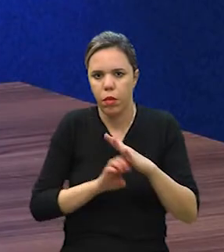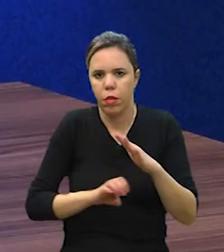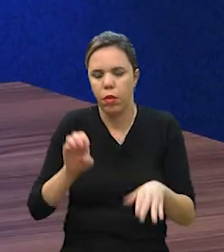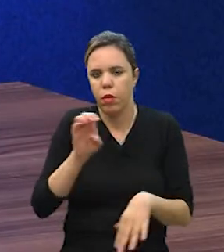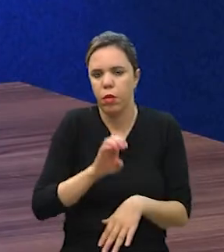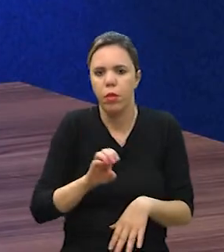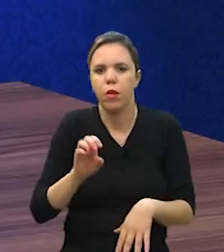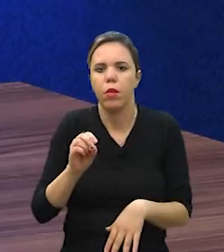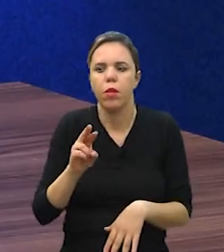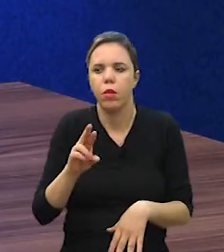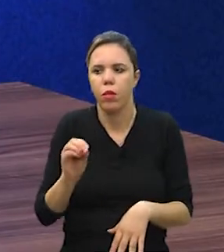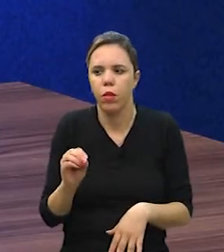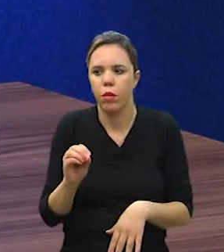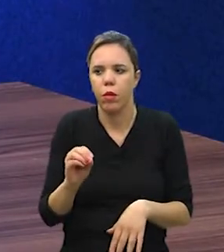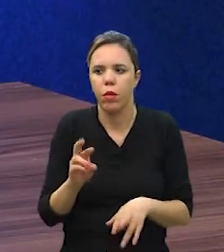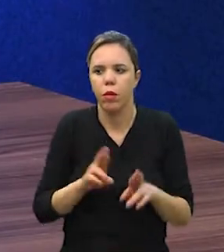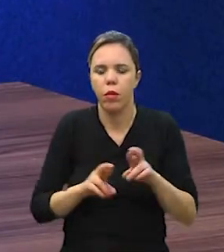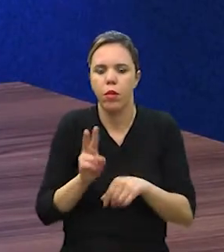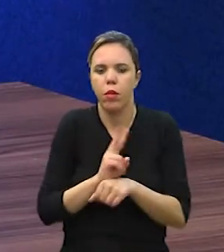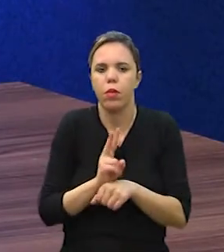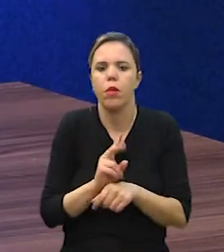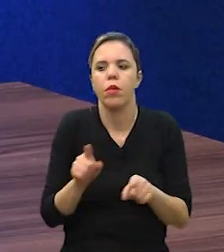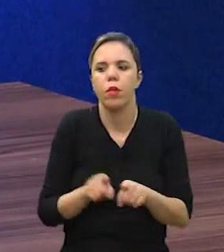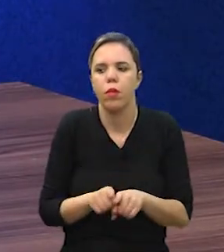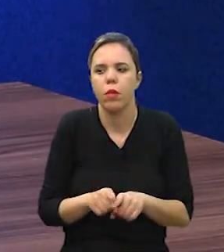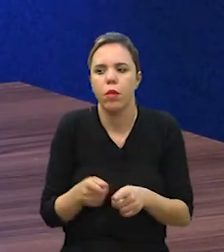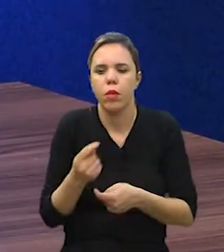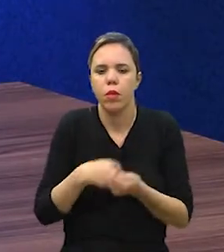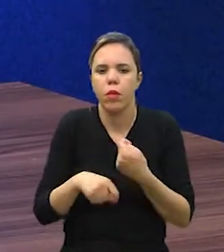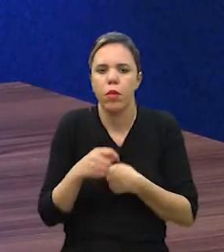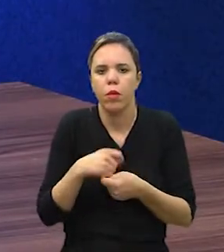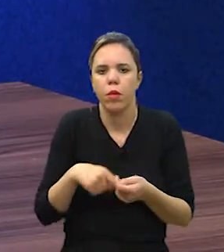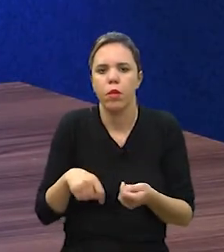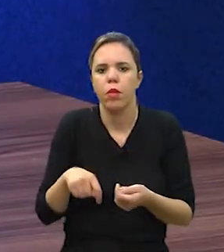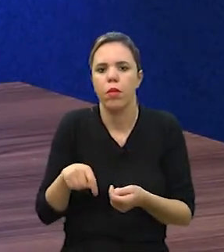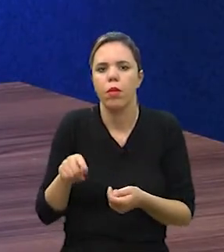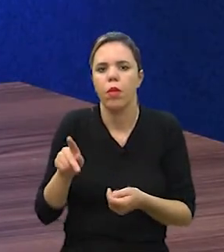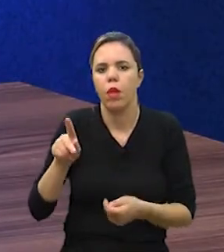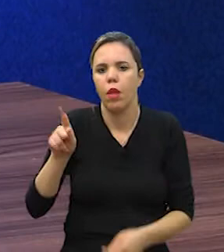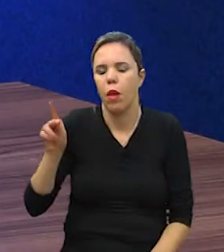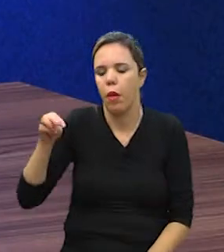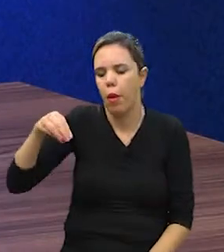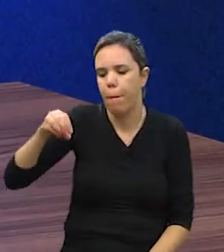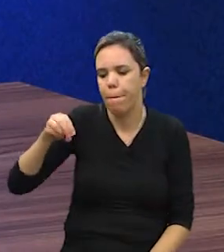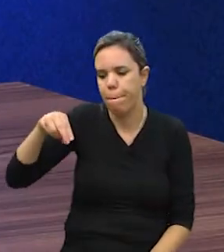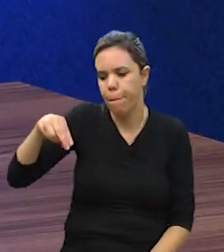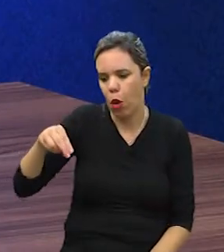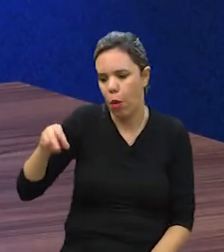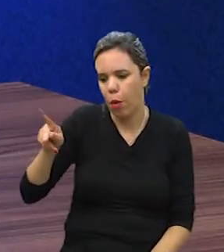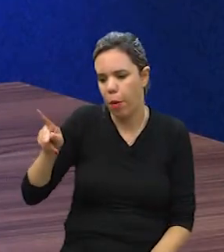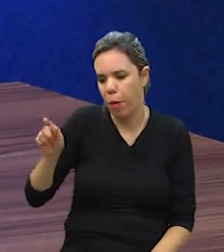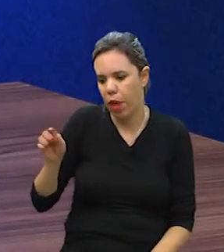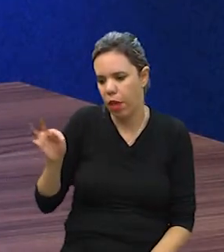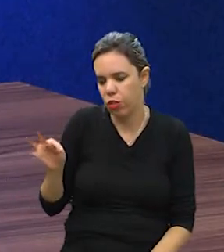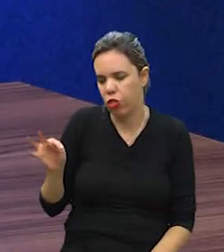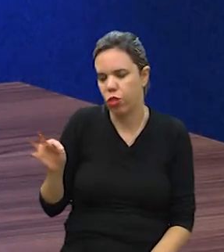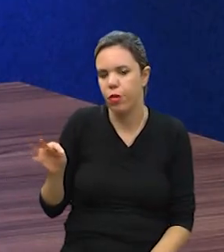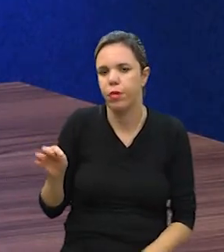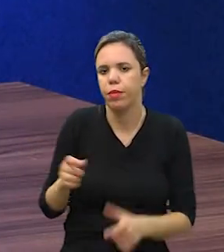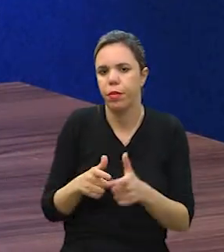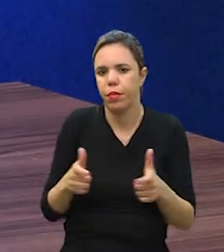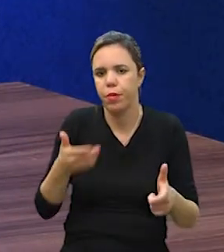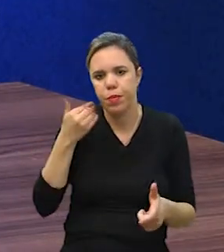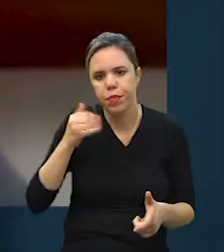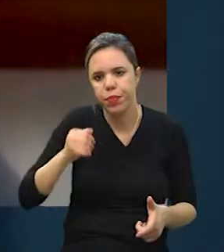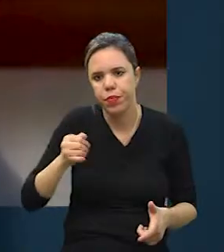da Euromonitor. Um mercado, então, que a Montpetit Cherie está preparado para também aproveitar